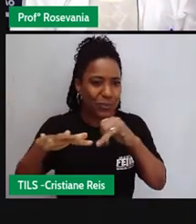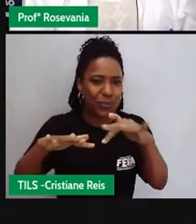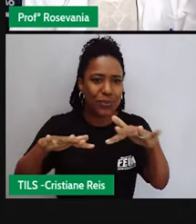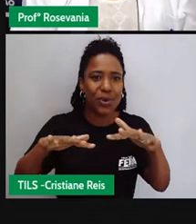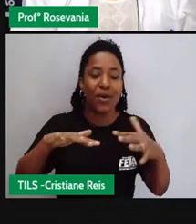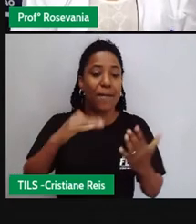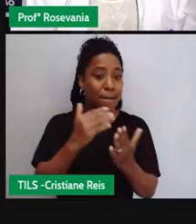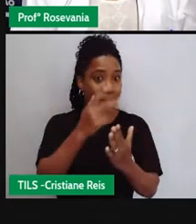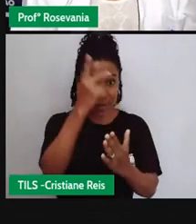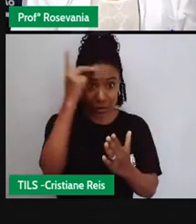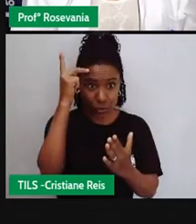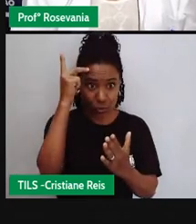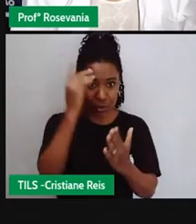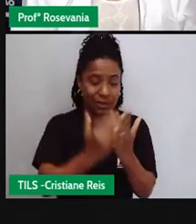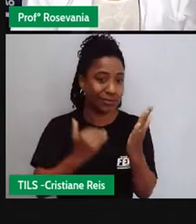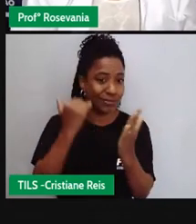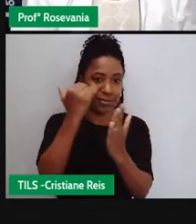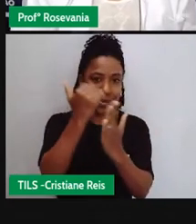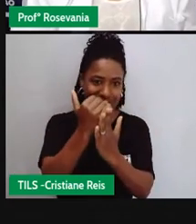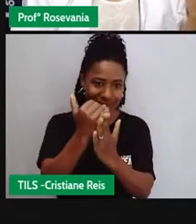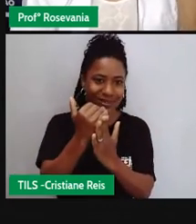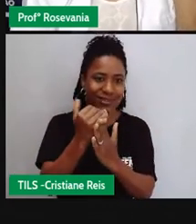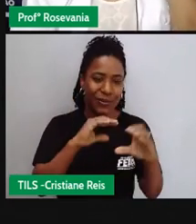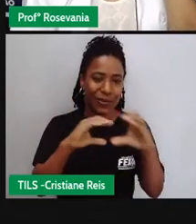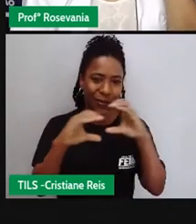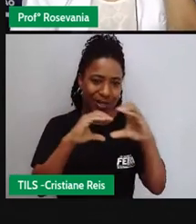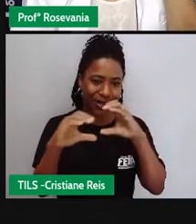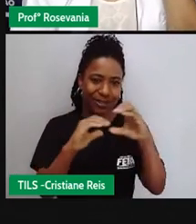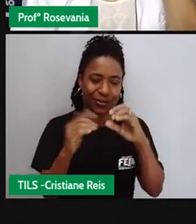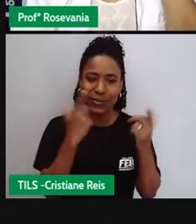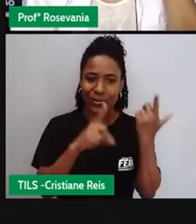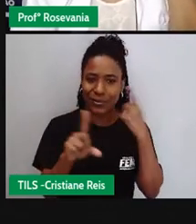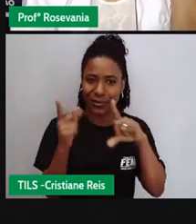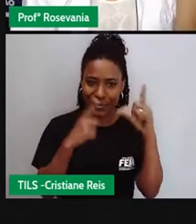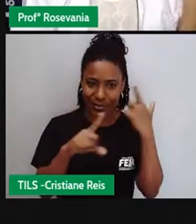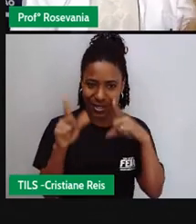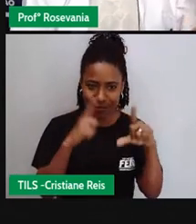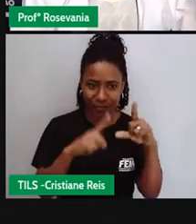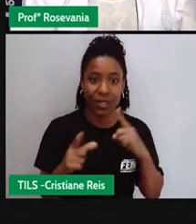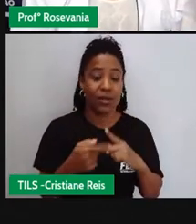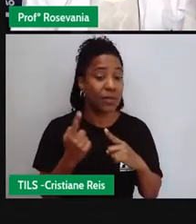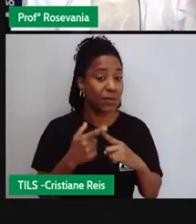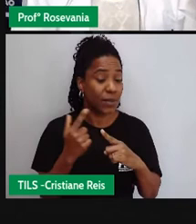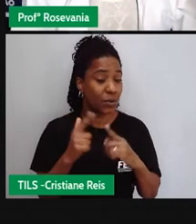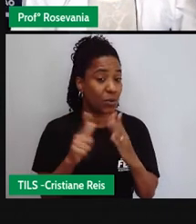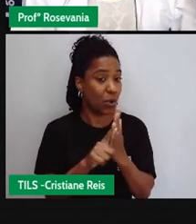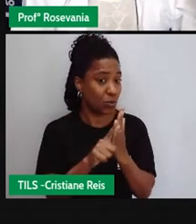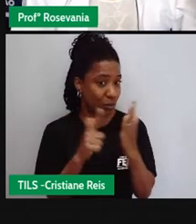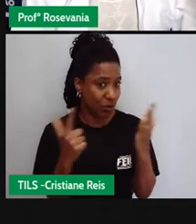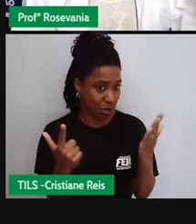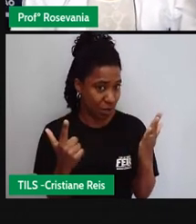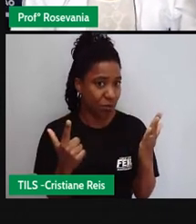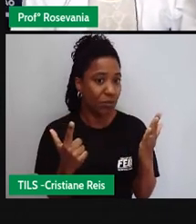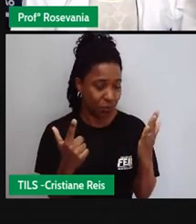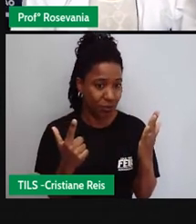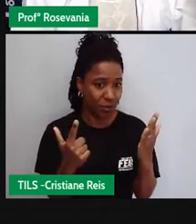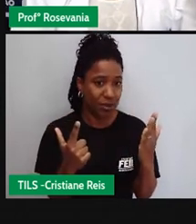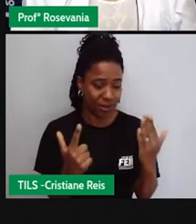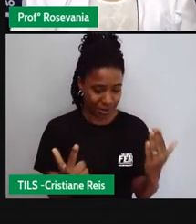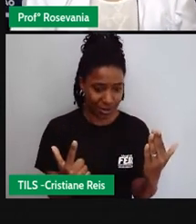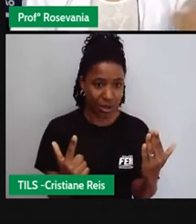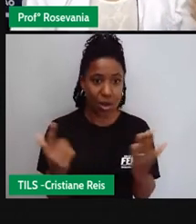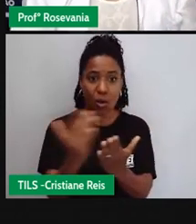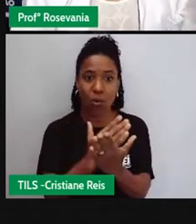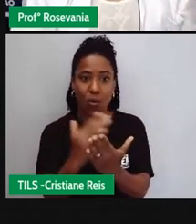na realidade o primeiro meio de comunicação de massa da gente foi o jornal e como eu falei para vocês ele era restrito a poucas